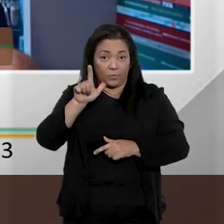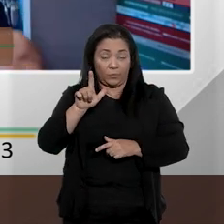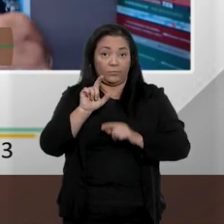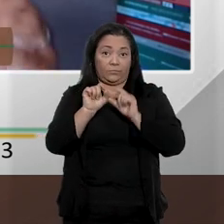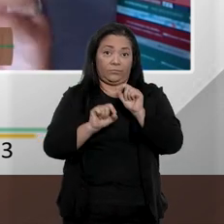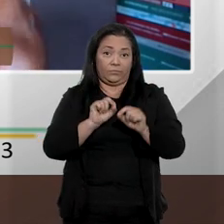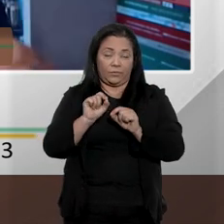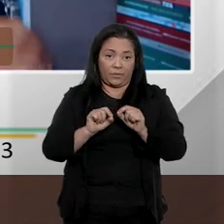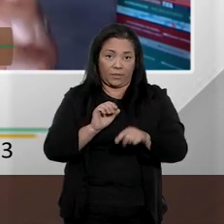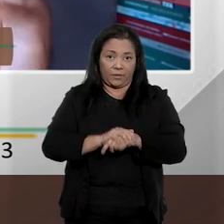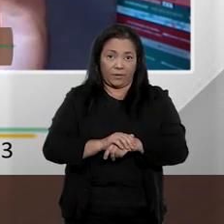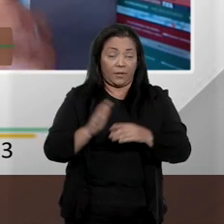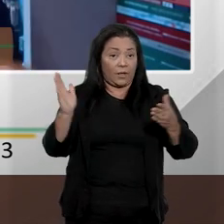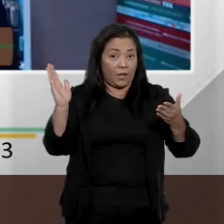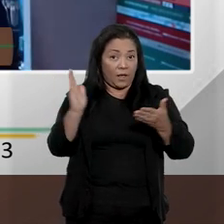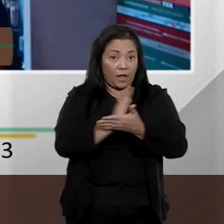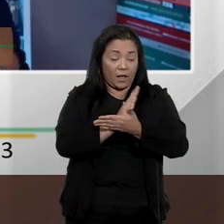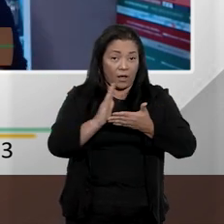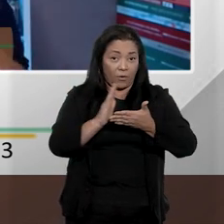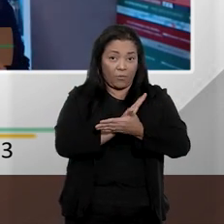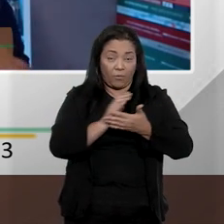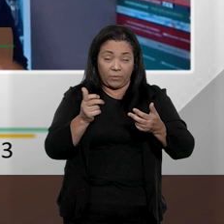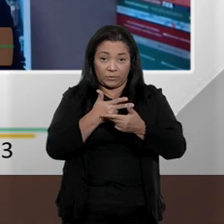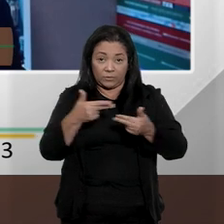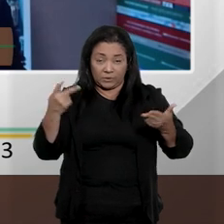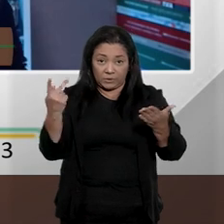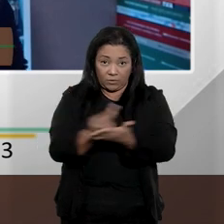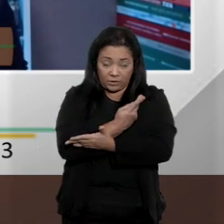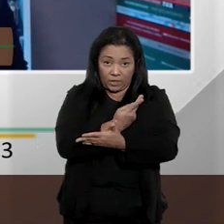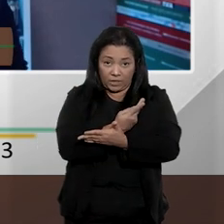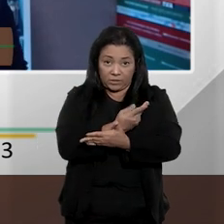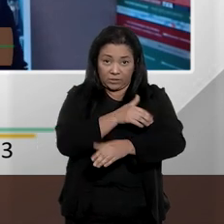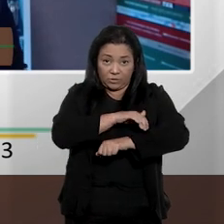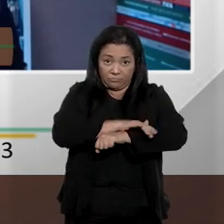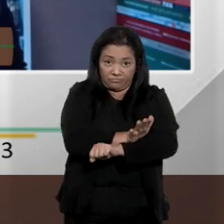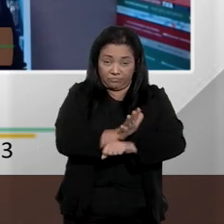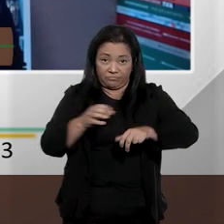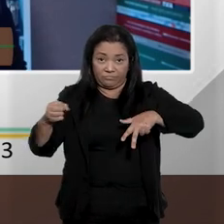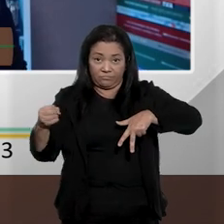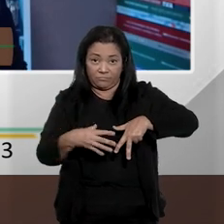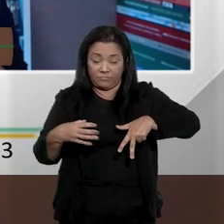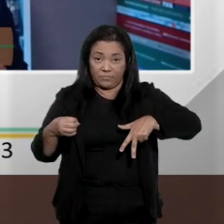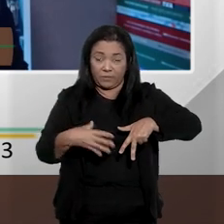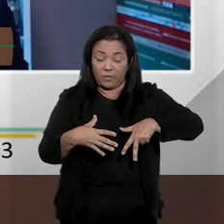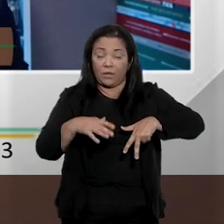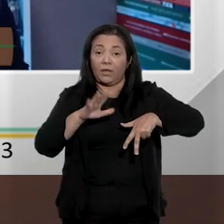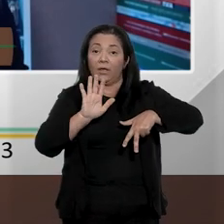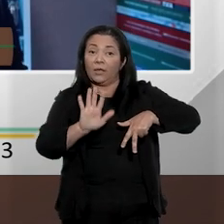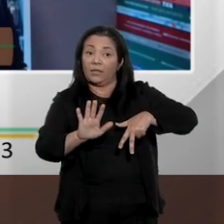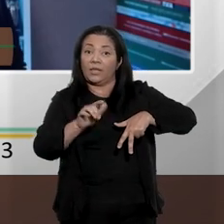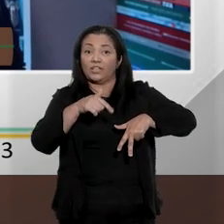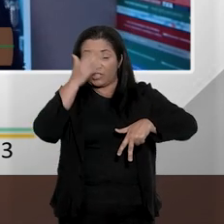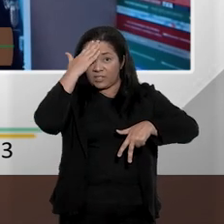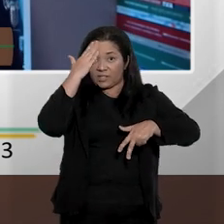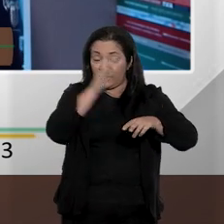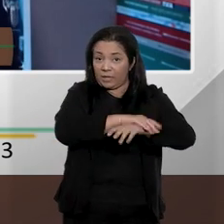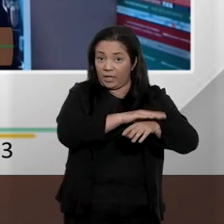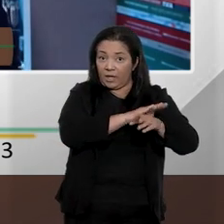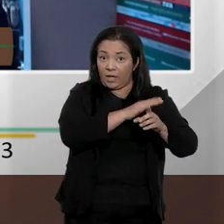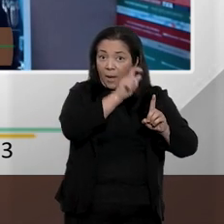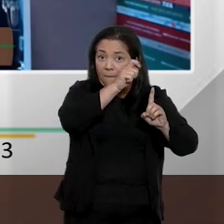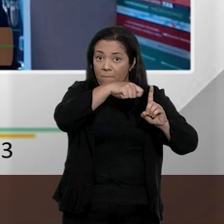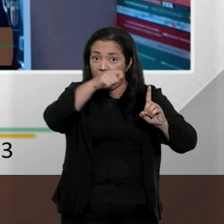àquelas situações explícitas de injúria racial, ainda que nós não considerássemos imprescritível, ainda que nós não